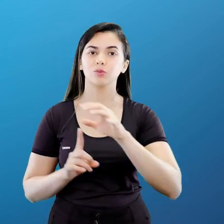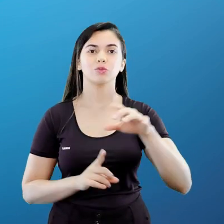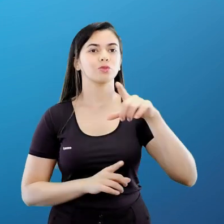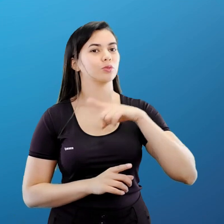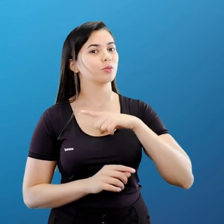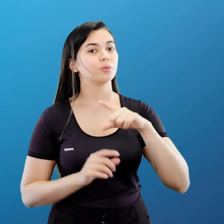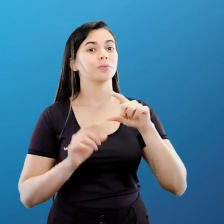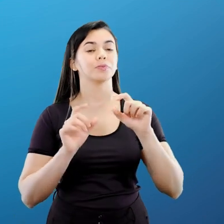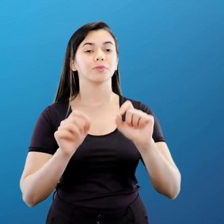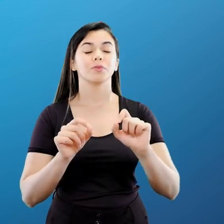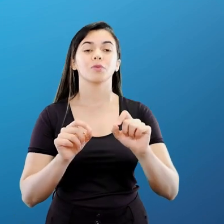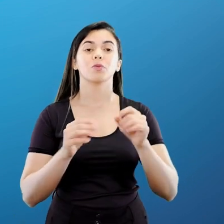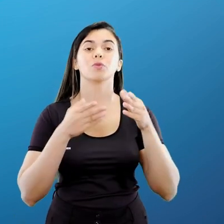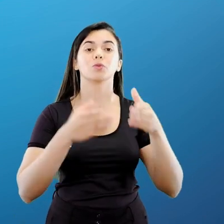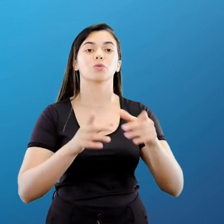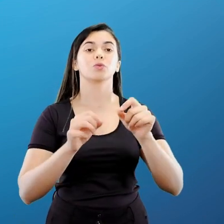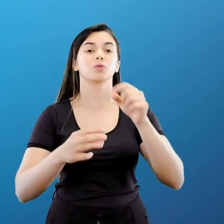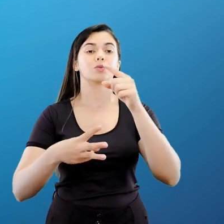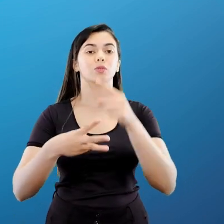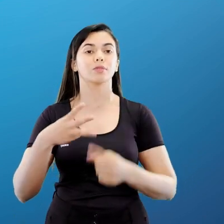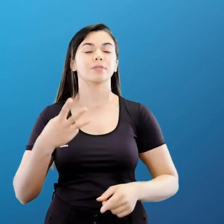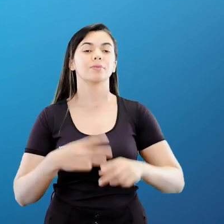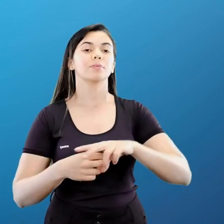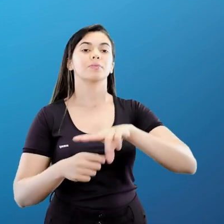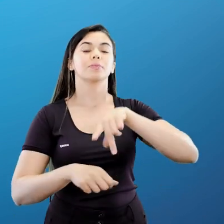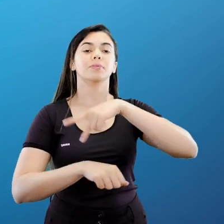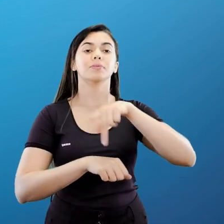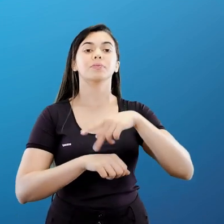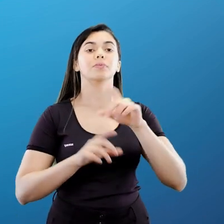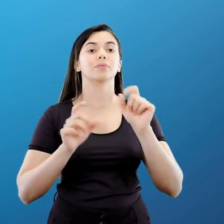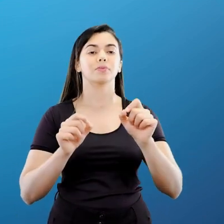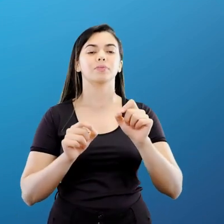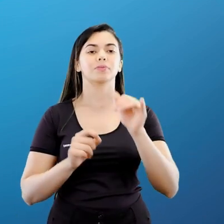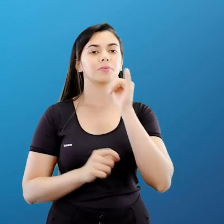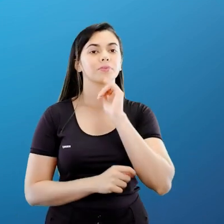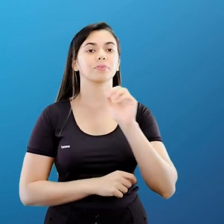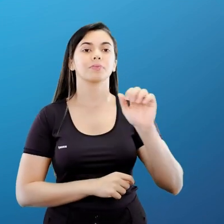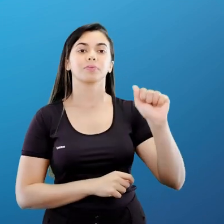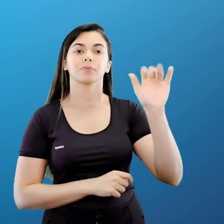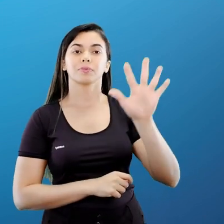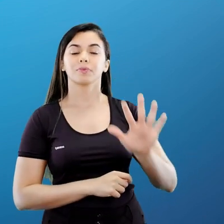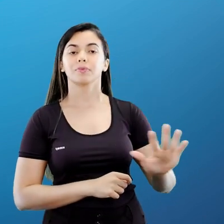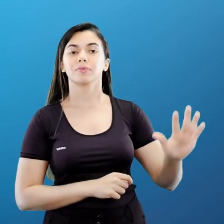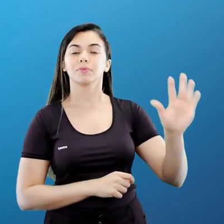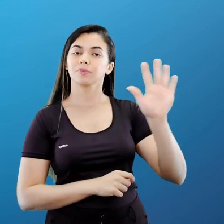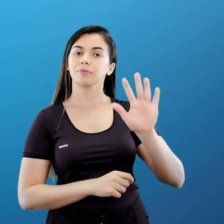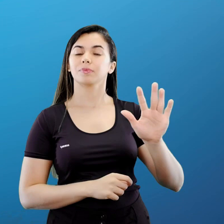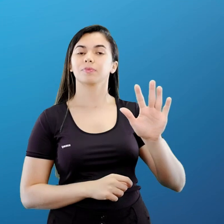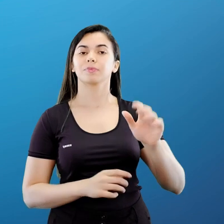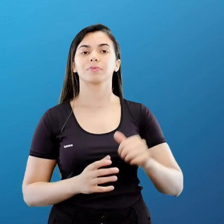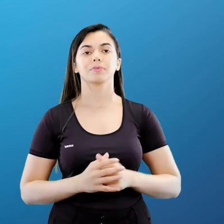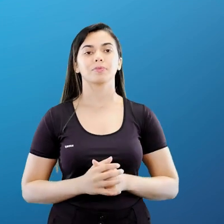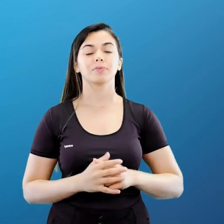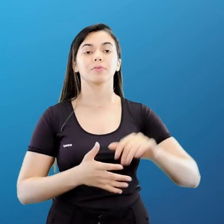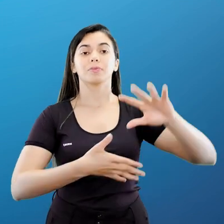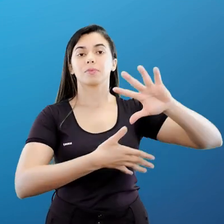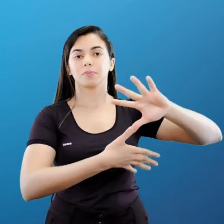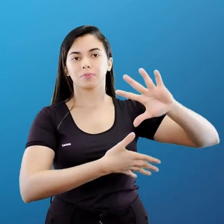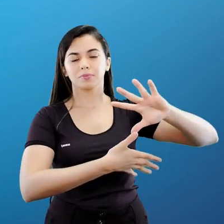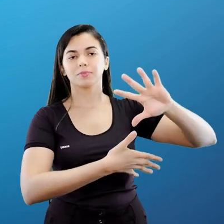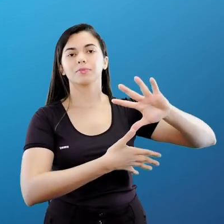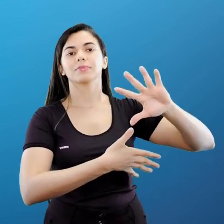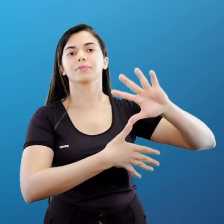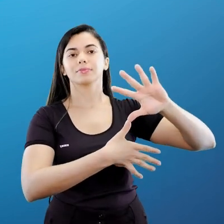em relação a esses três. Então, como que funciona? A América, percebam aqui, a América, esse